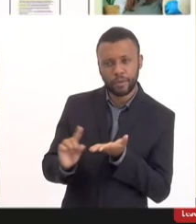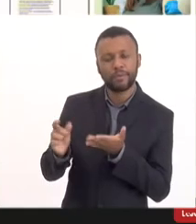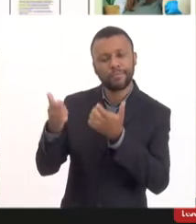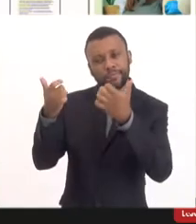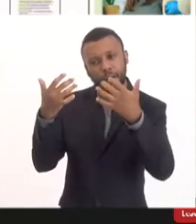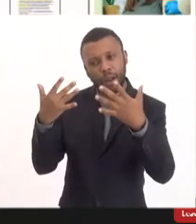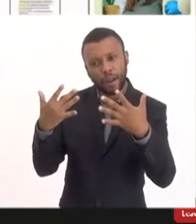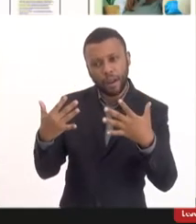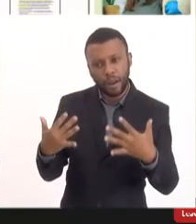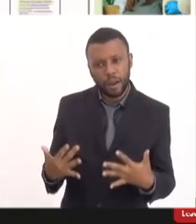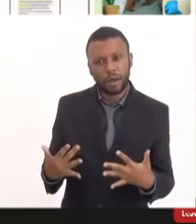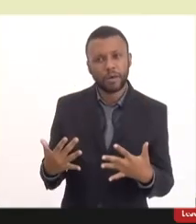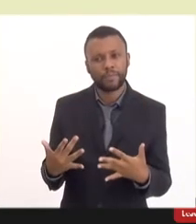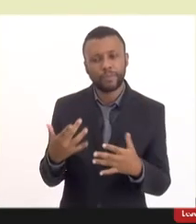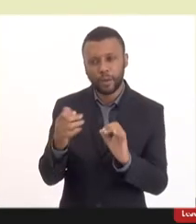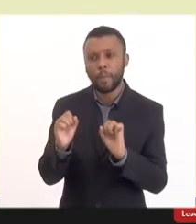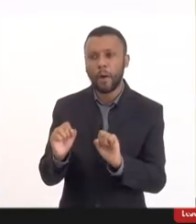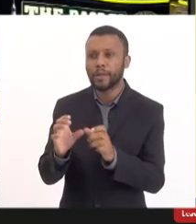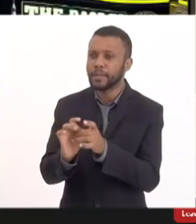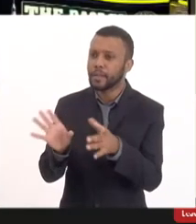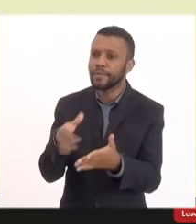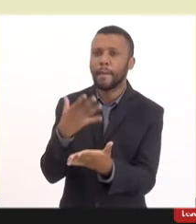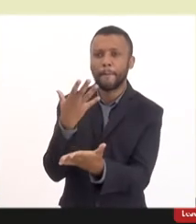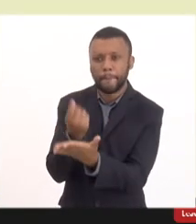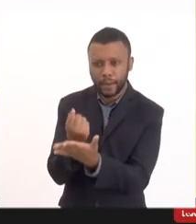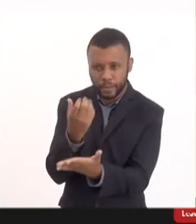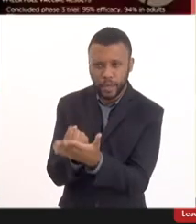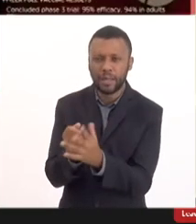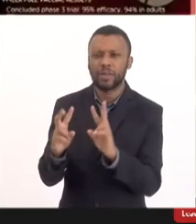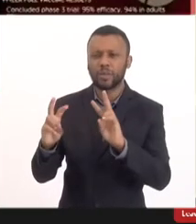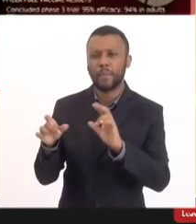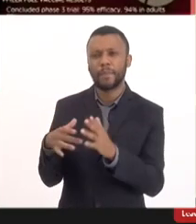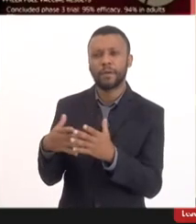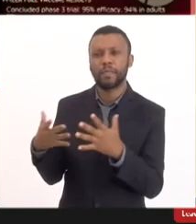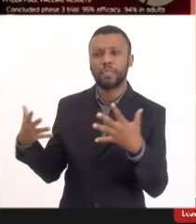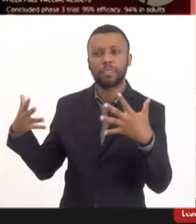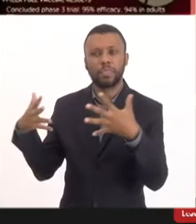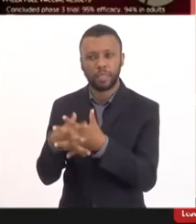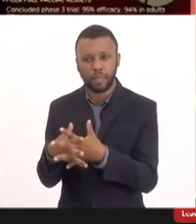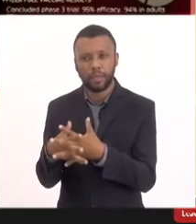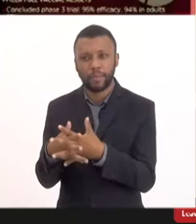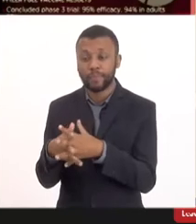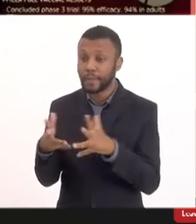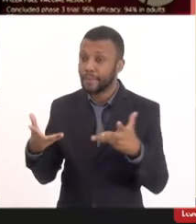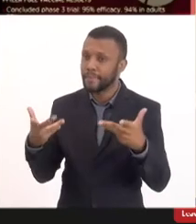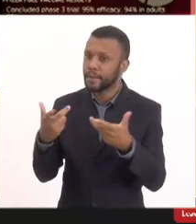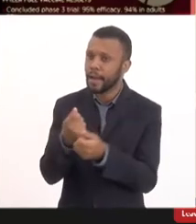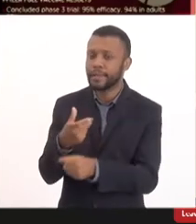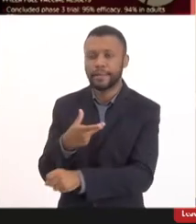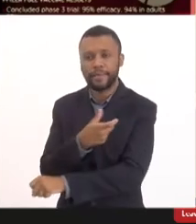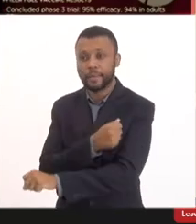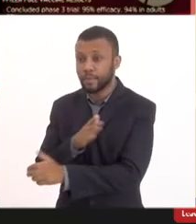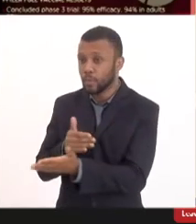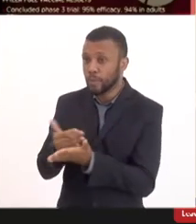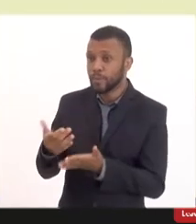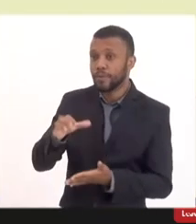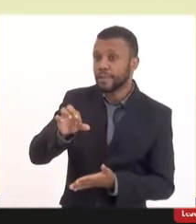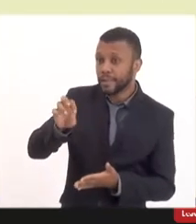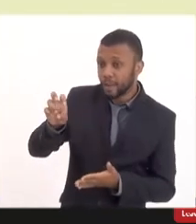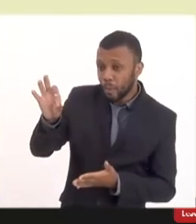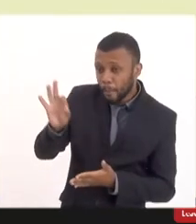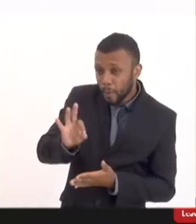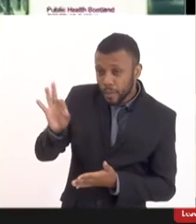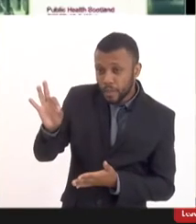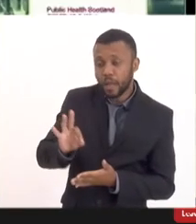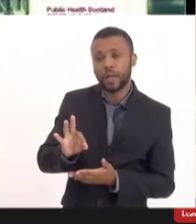expostos vocês podem baixar sobre complicação e esse é o grande problema eficácia da vacina como no começo era 95% como a Pfizer